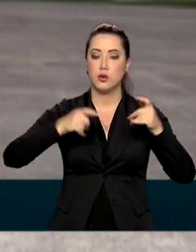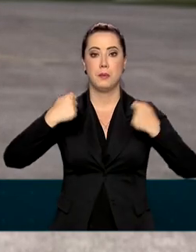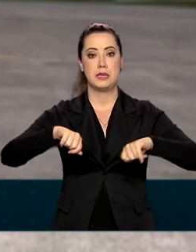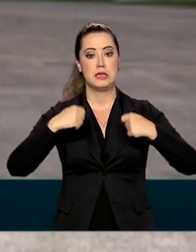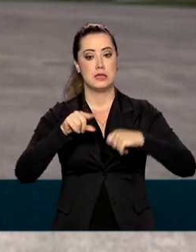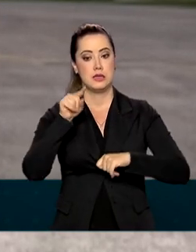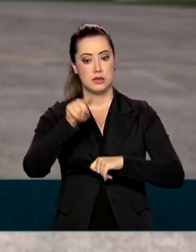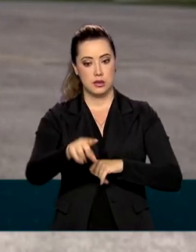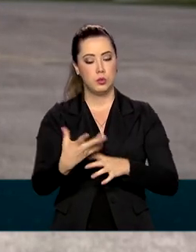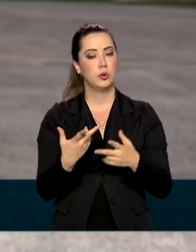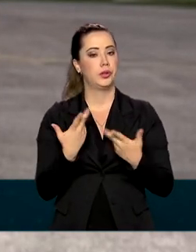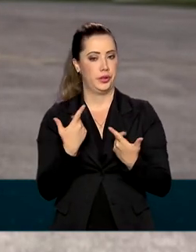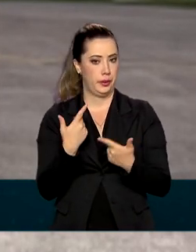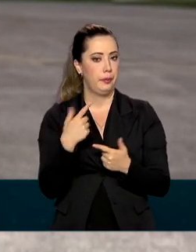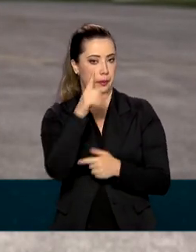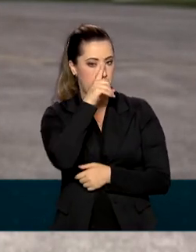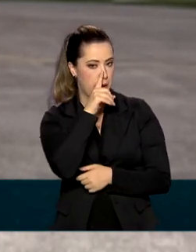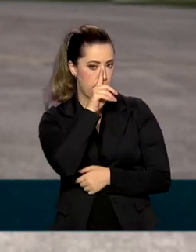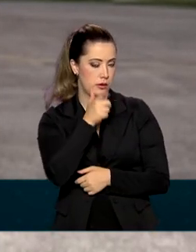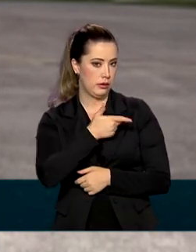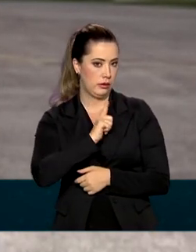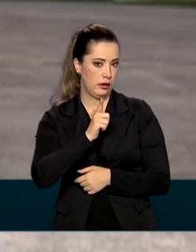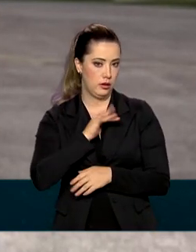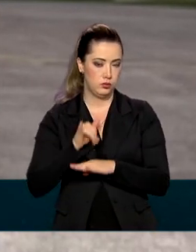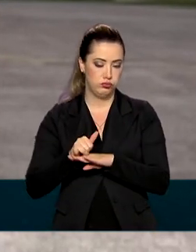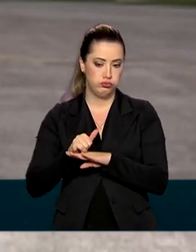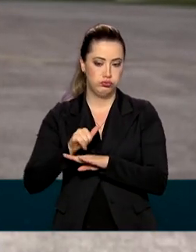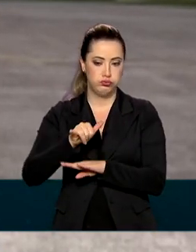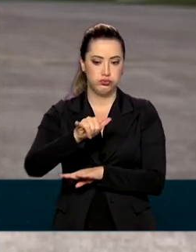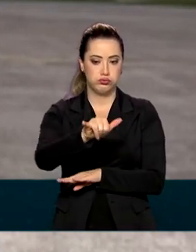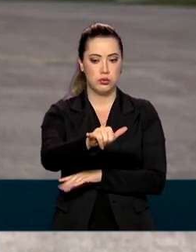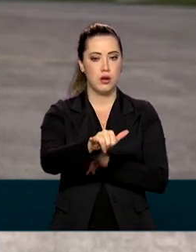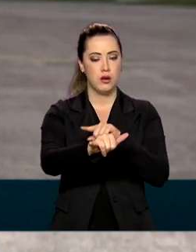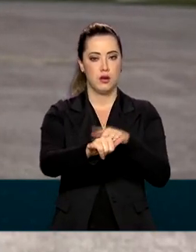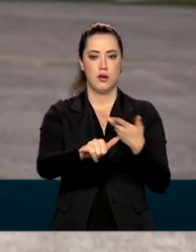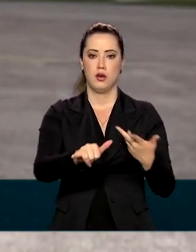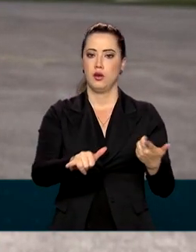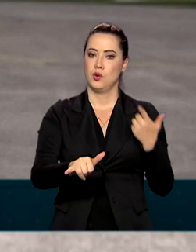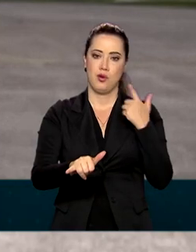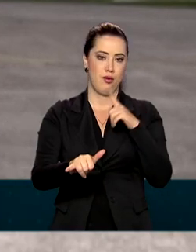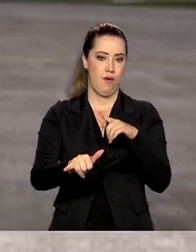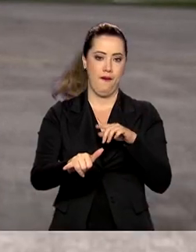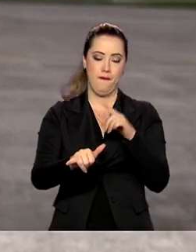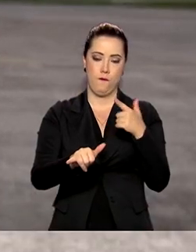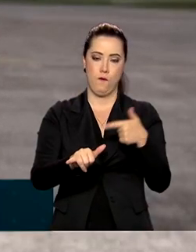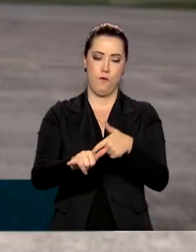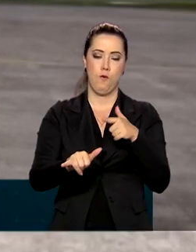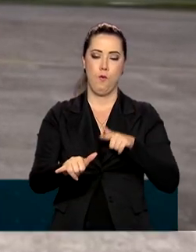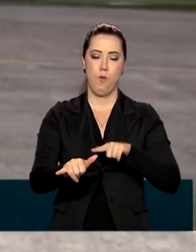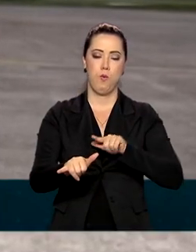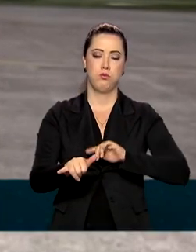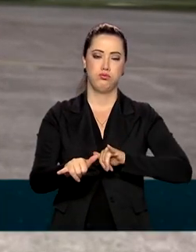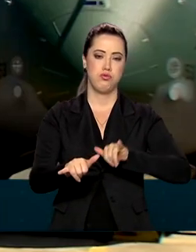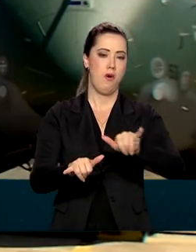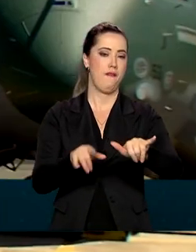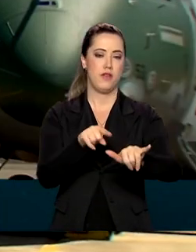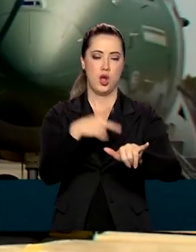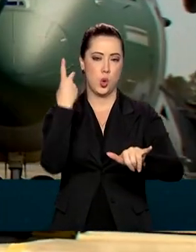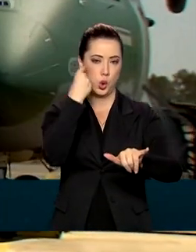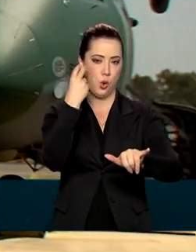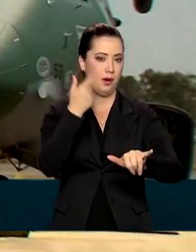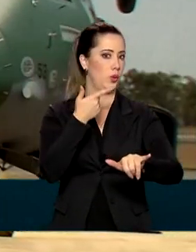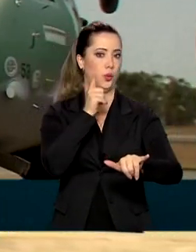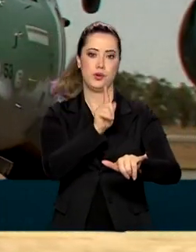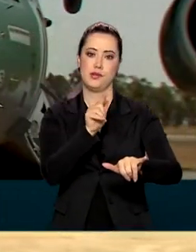carga é uma carga sensível e que as aeronaves de transporte comercial não fazem esse tipo de missão. A